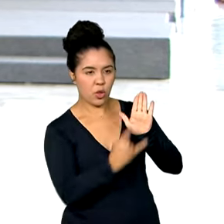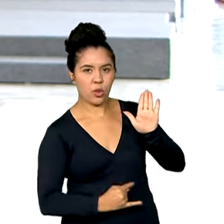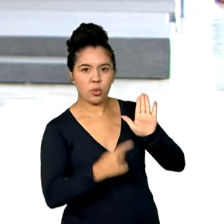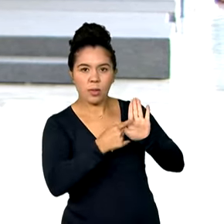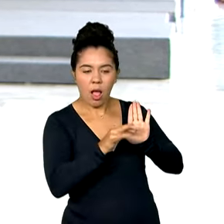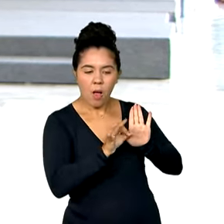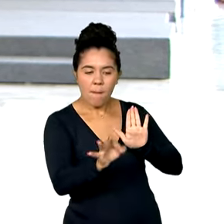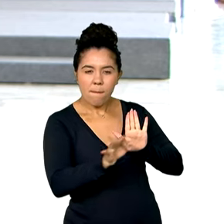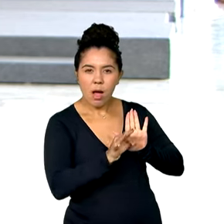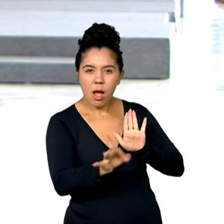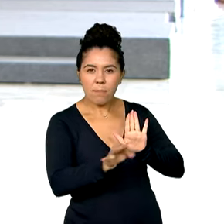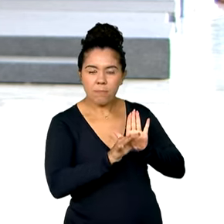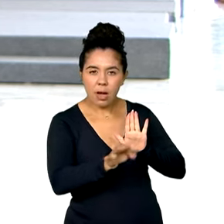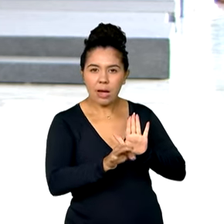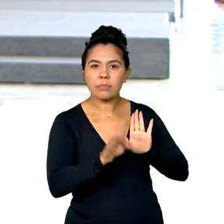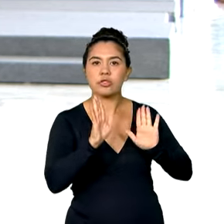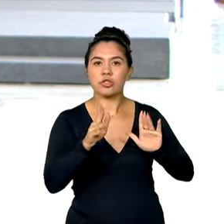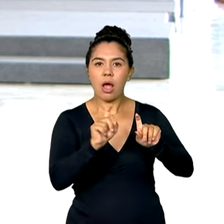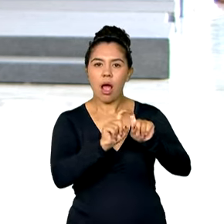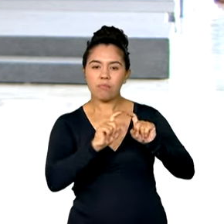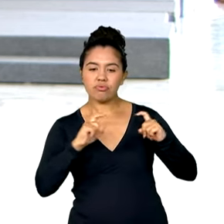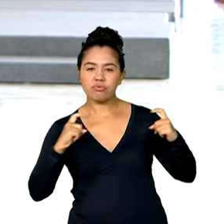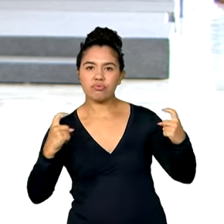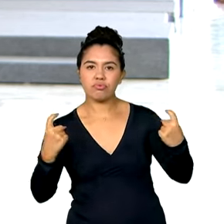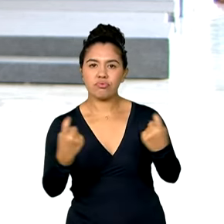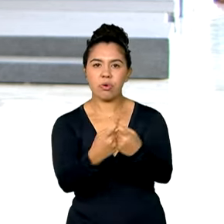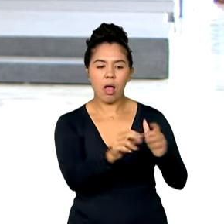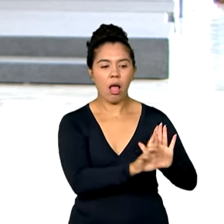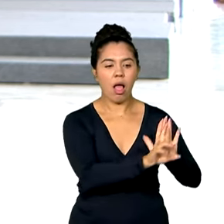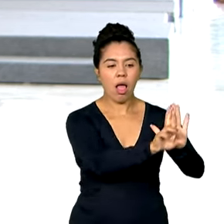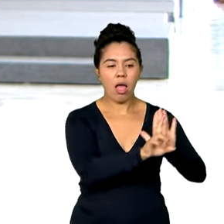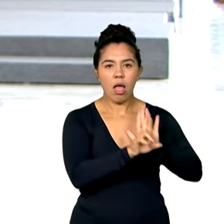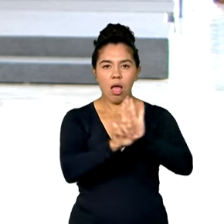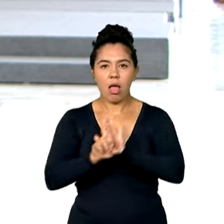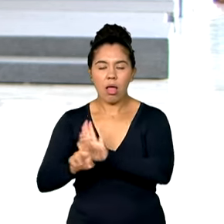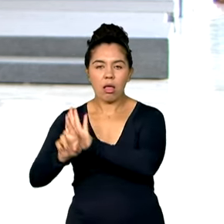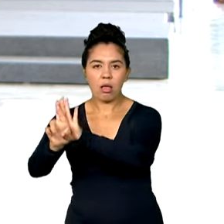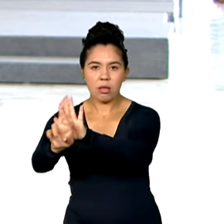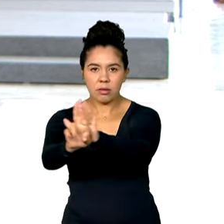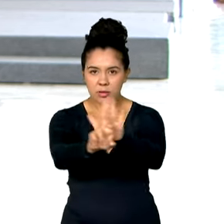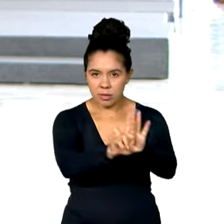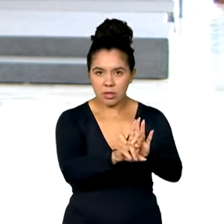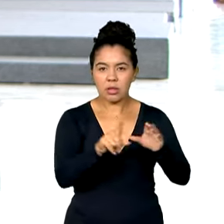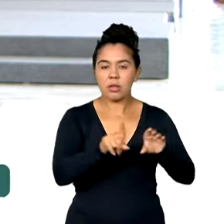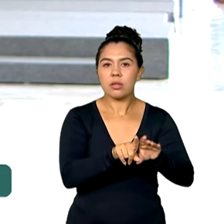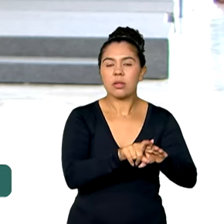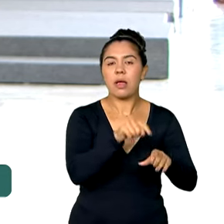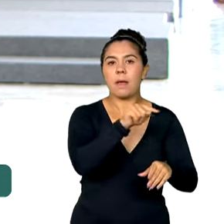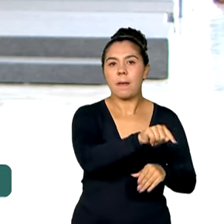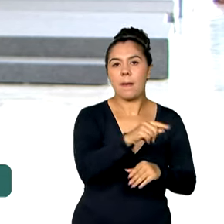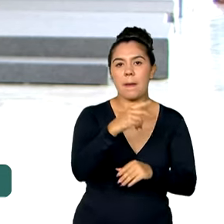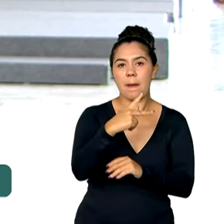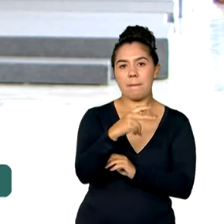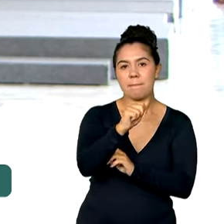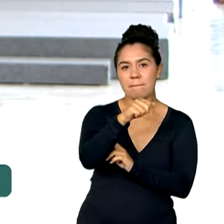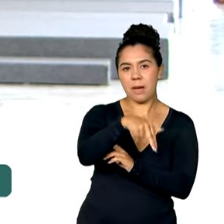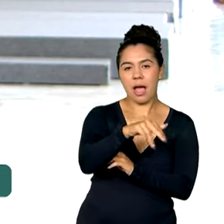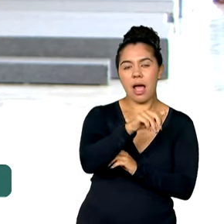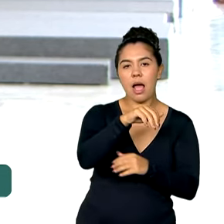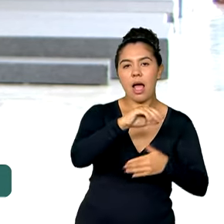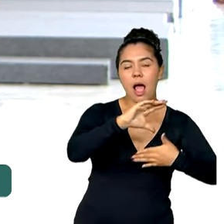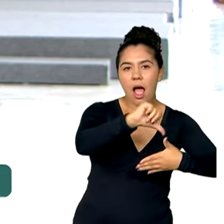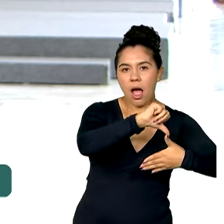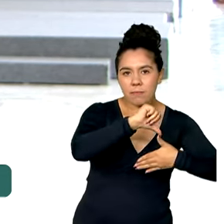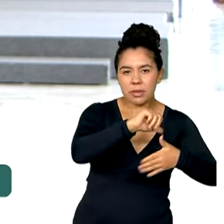construído de forma coletiva por várias entidades, entre elas a OPAS, Organização Pan-Americana da Saúde, o